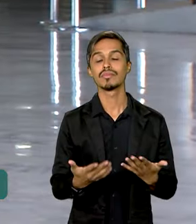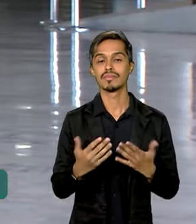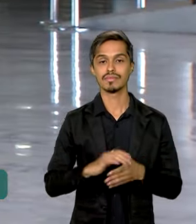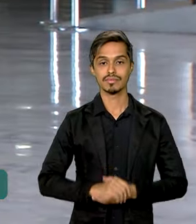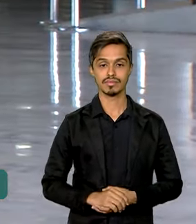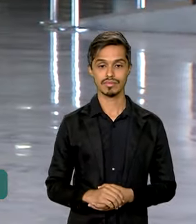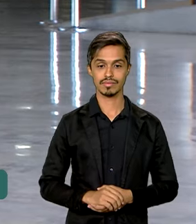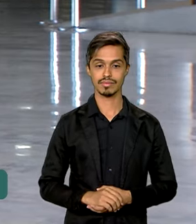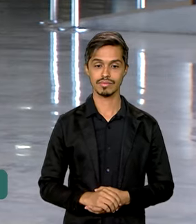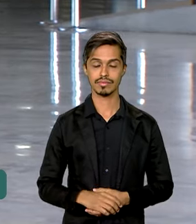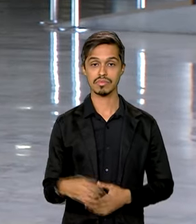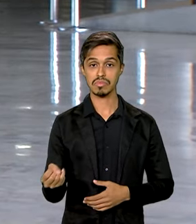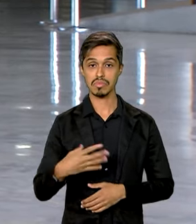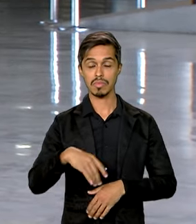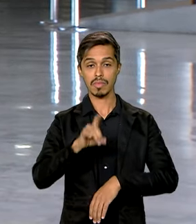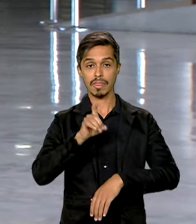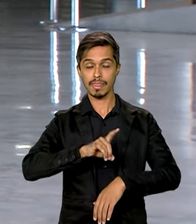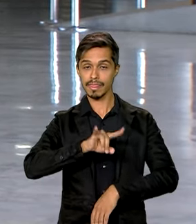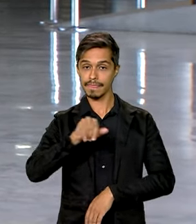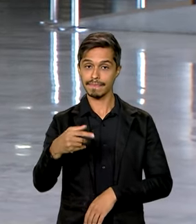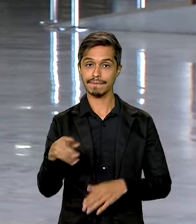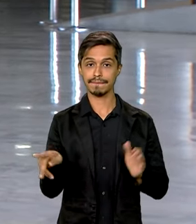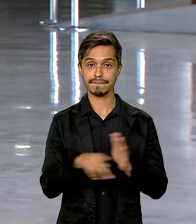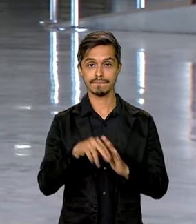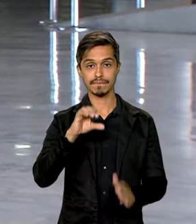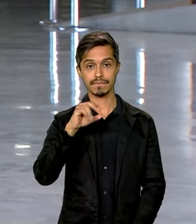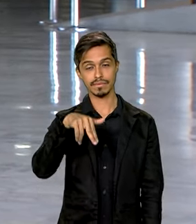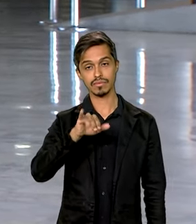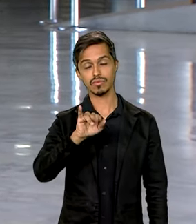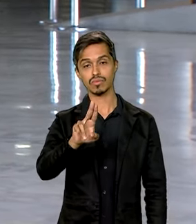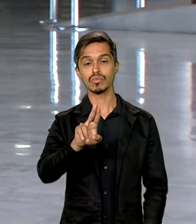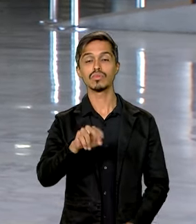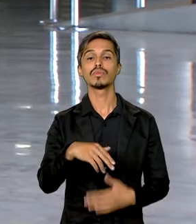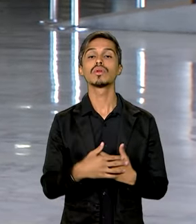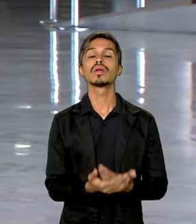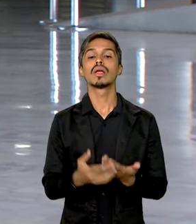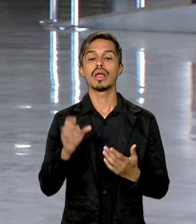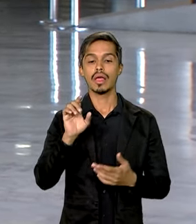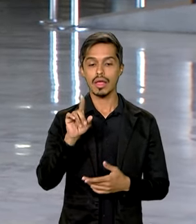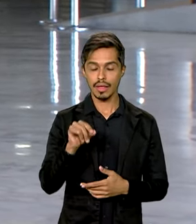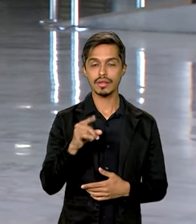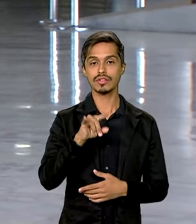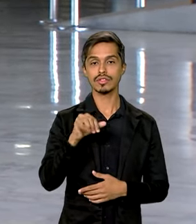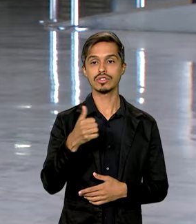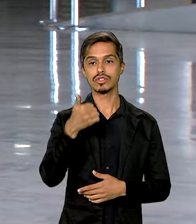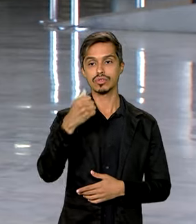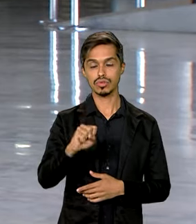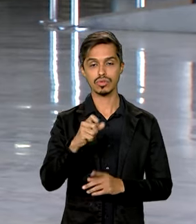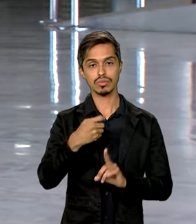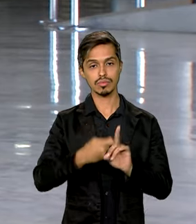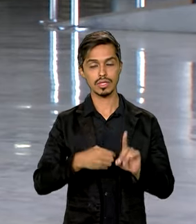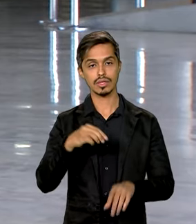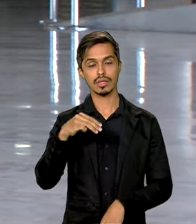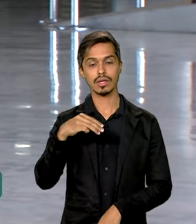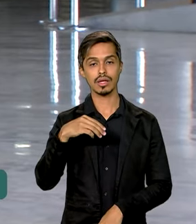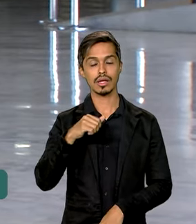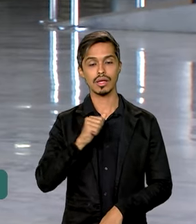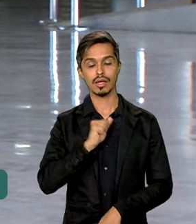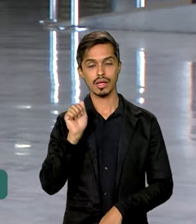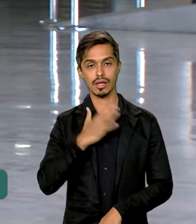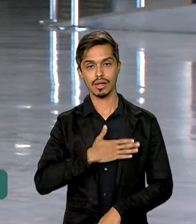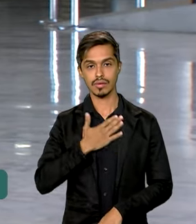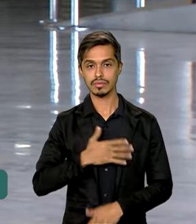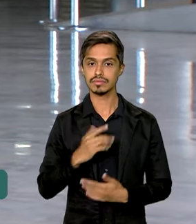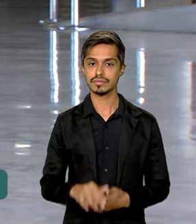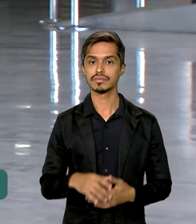Pois é, a nova data do concurso público unificado é no dia 18 de agosto. Essa data foi definida pelo Ministério da Gestão. O